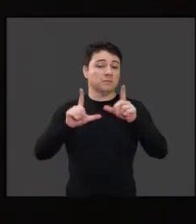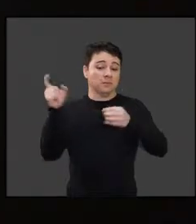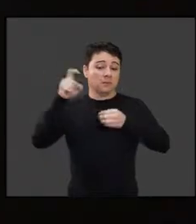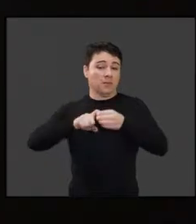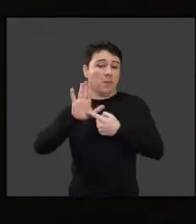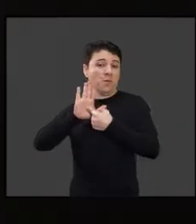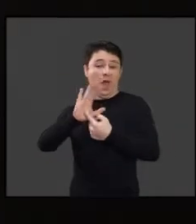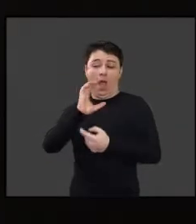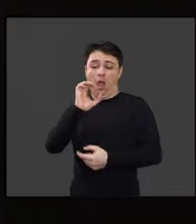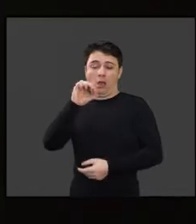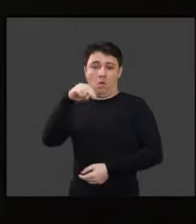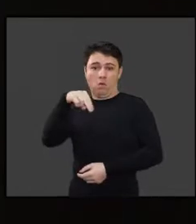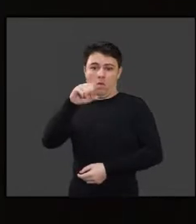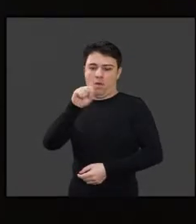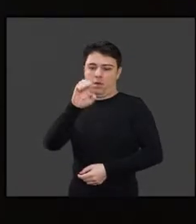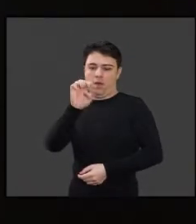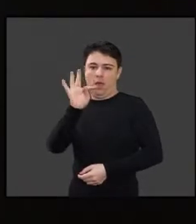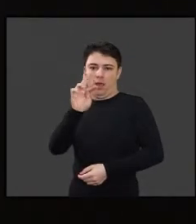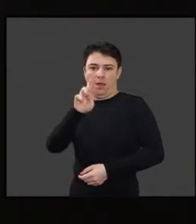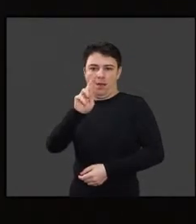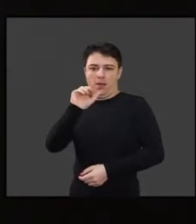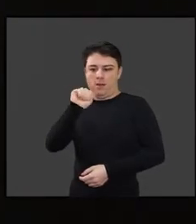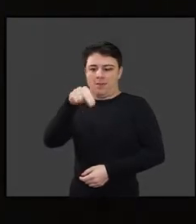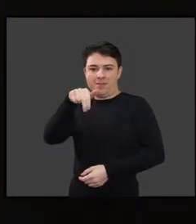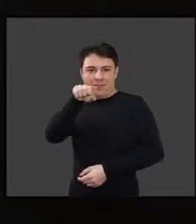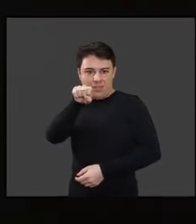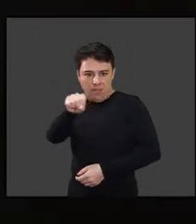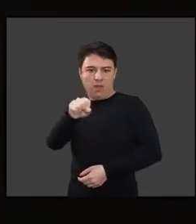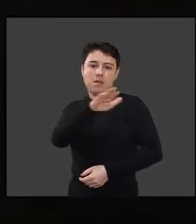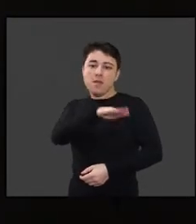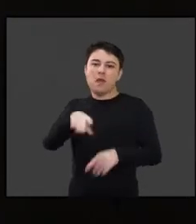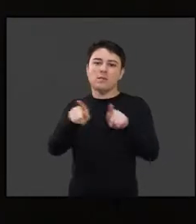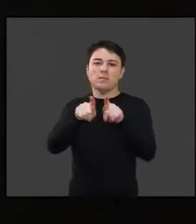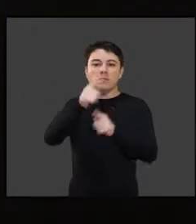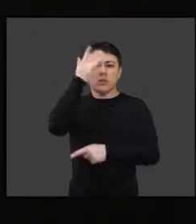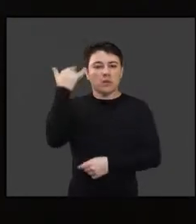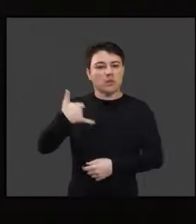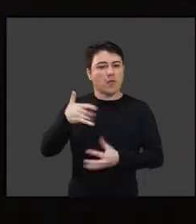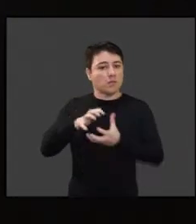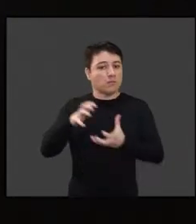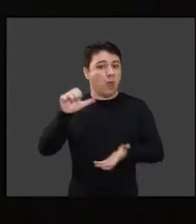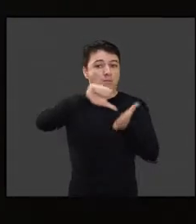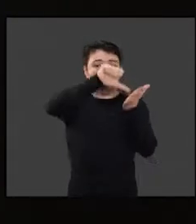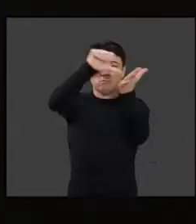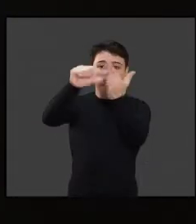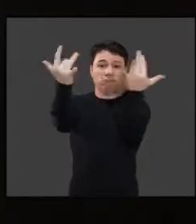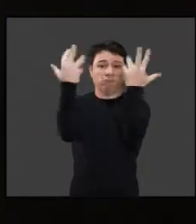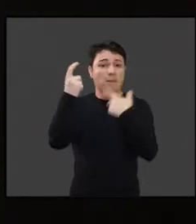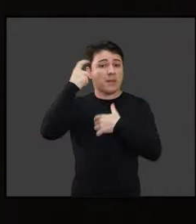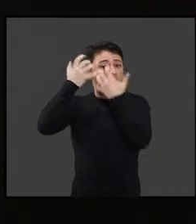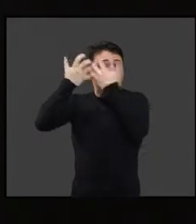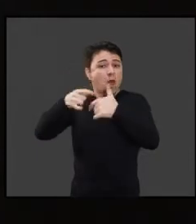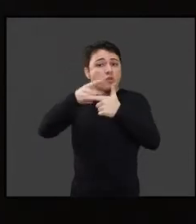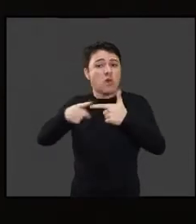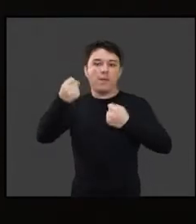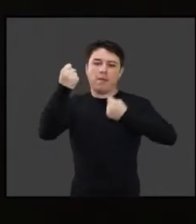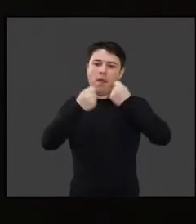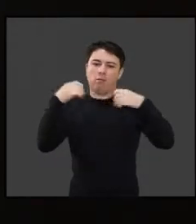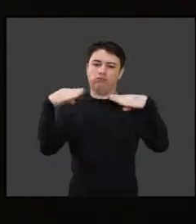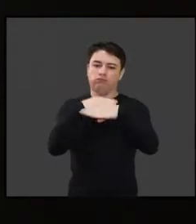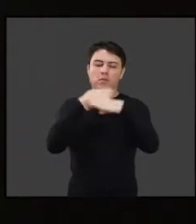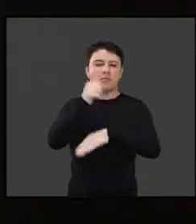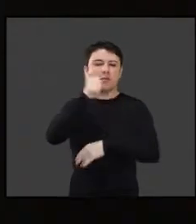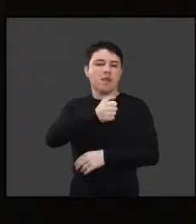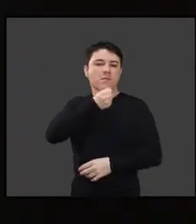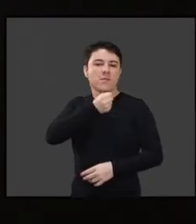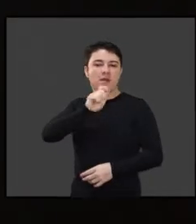Estamos de volta para mostrar como crianças e idosos de 66 instituições refletiram sobre o trânsito no 16º com CETRANS.